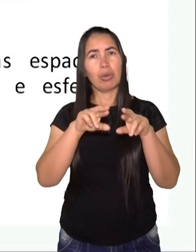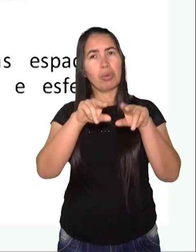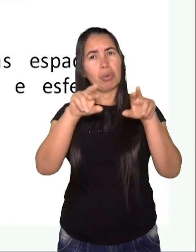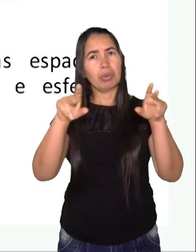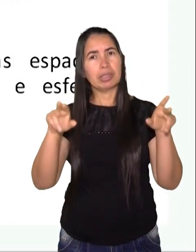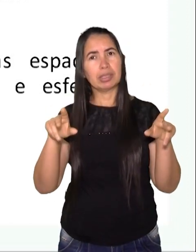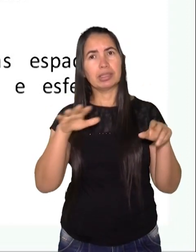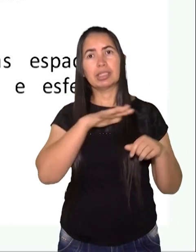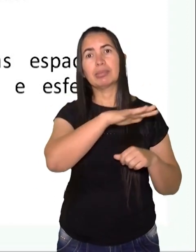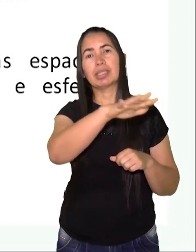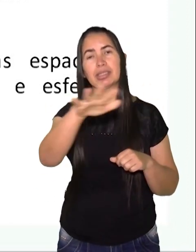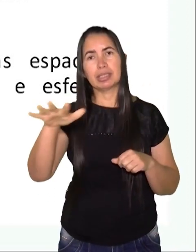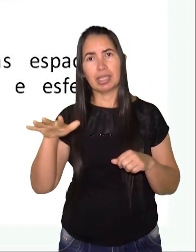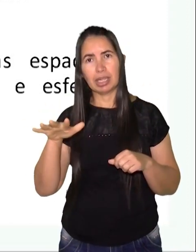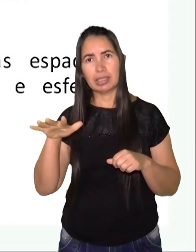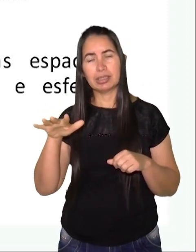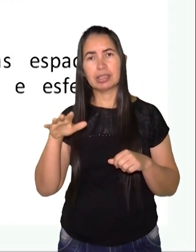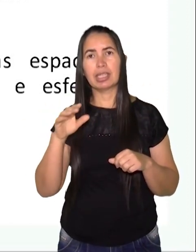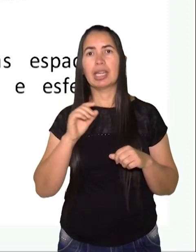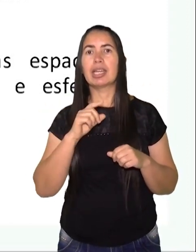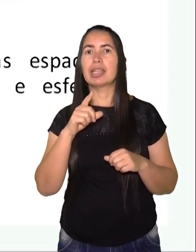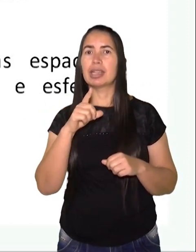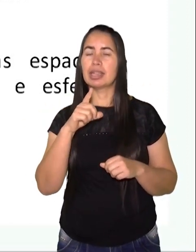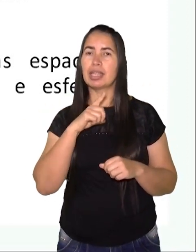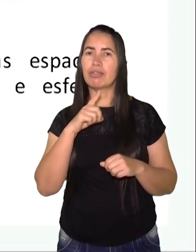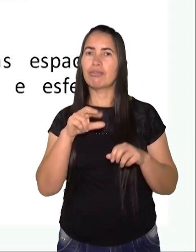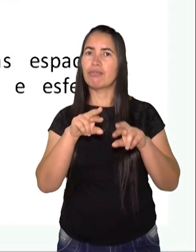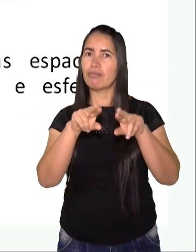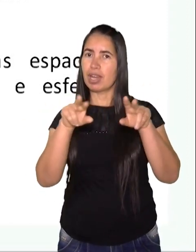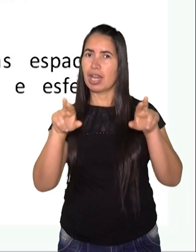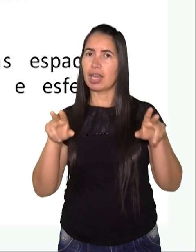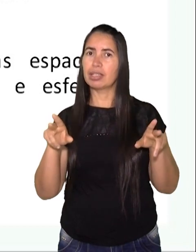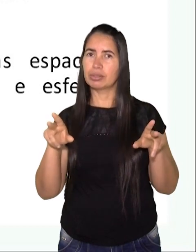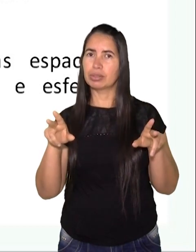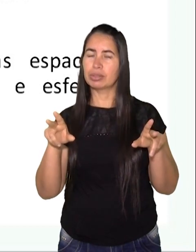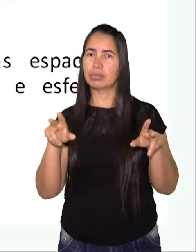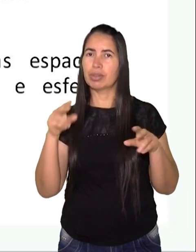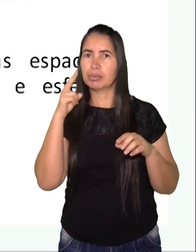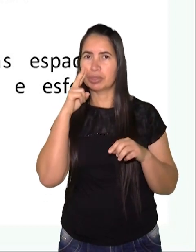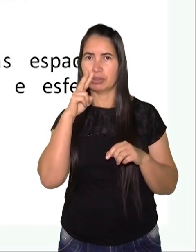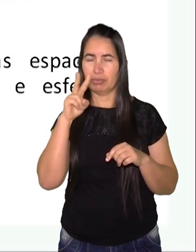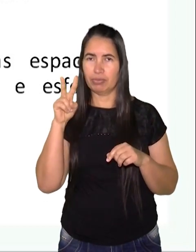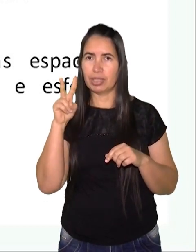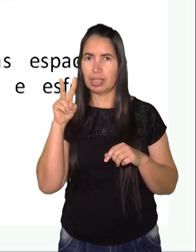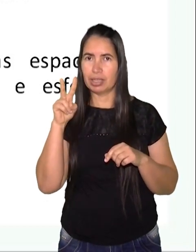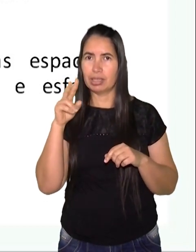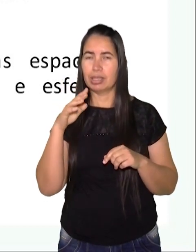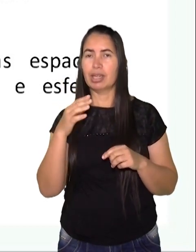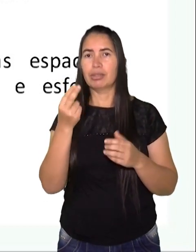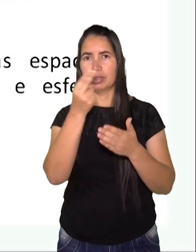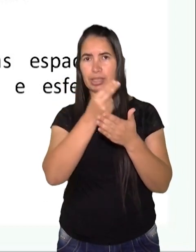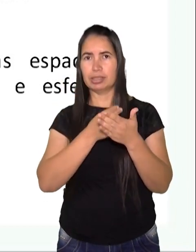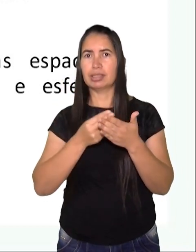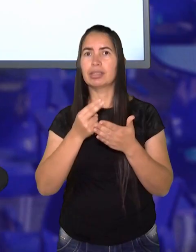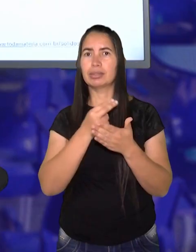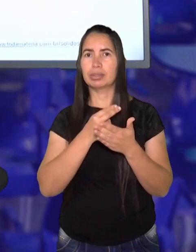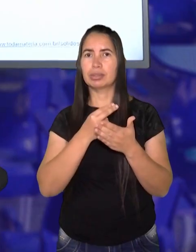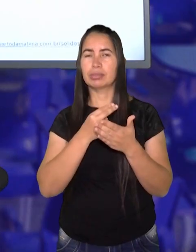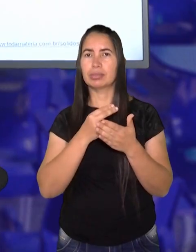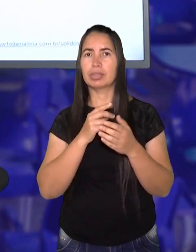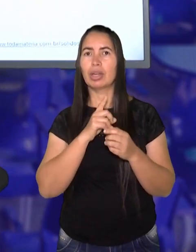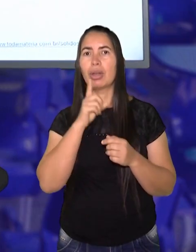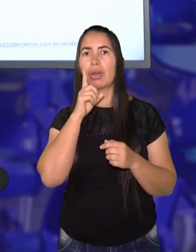cubo, bloco retangular, pirâmide, cone, cilindro e esfera. Vamos ver o reconhecimento dessas figuras.